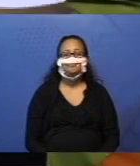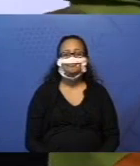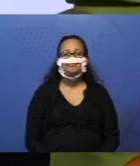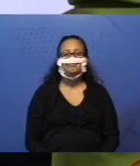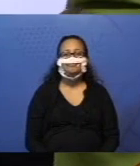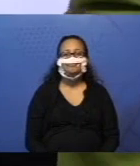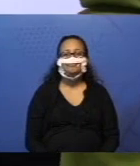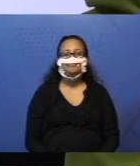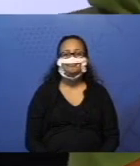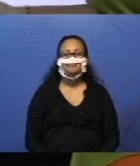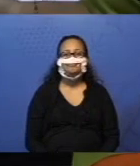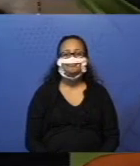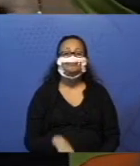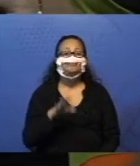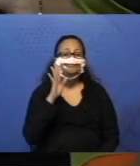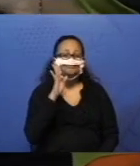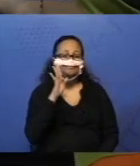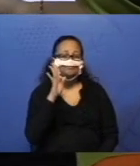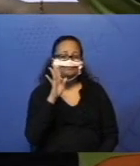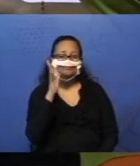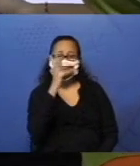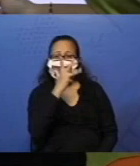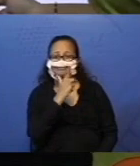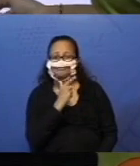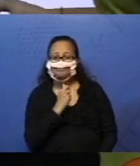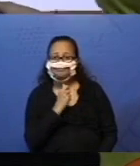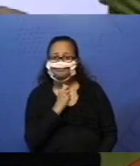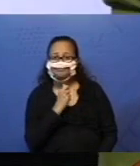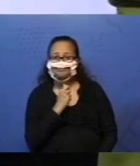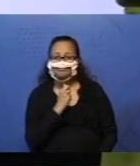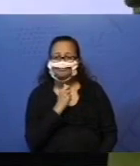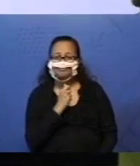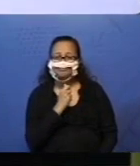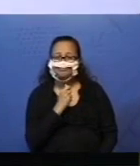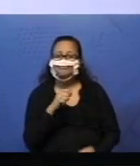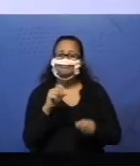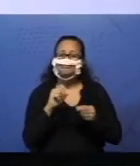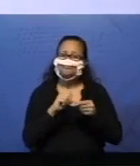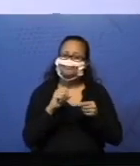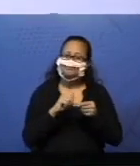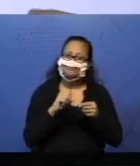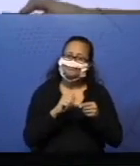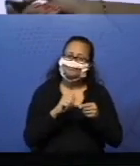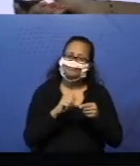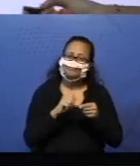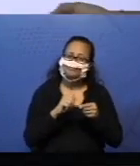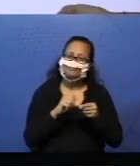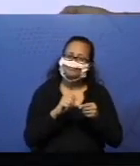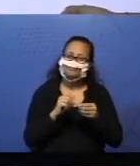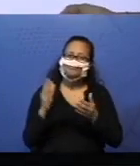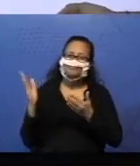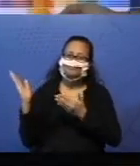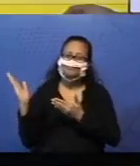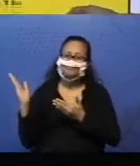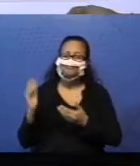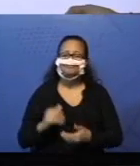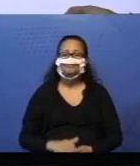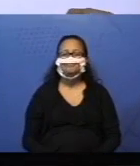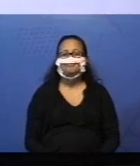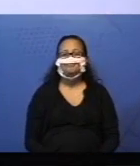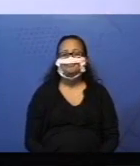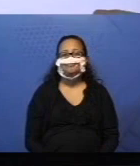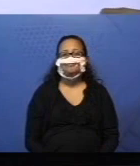Olha que fofura que ela fez, gente. Muito linda. Ela construiu uma maquete. Muito bonita.